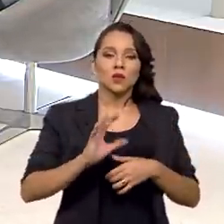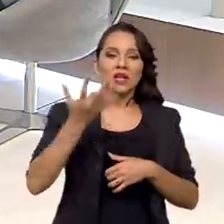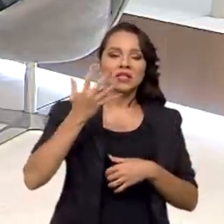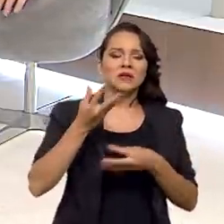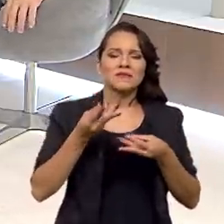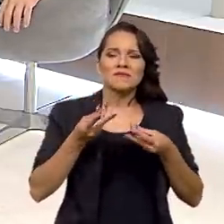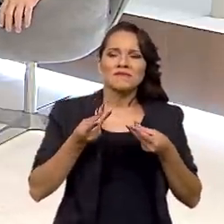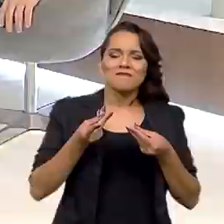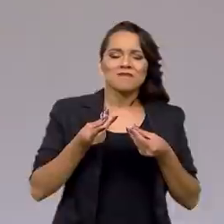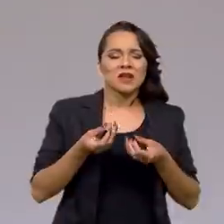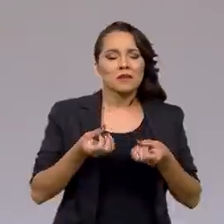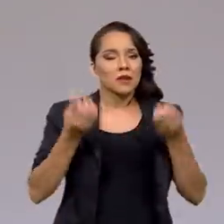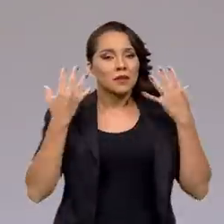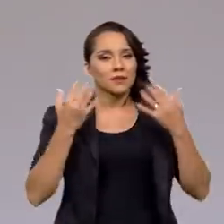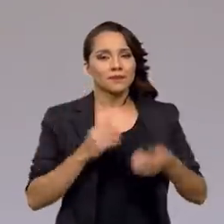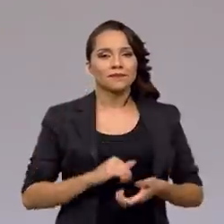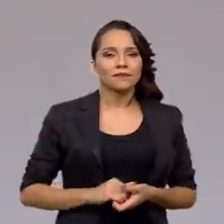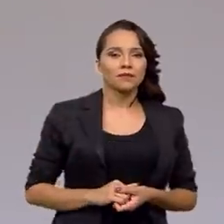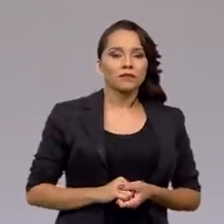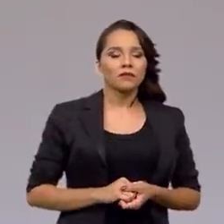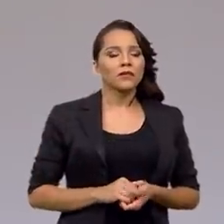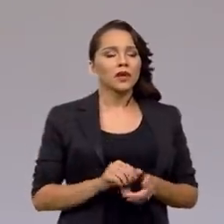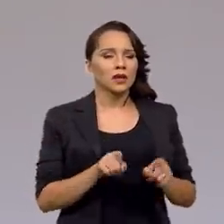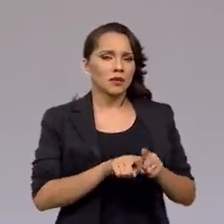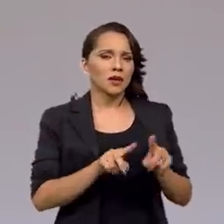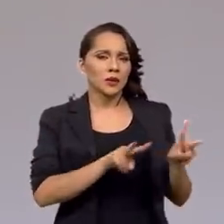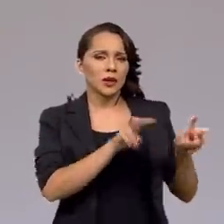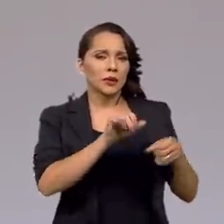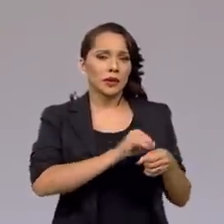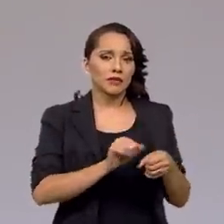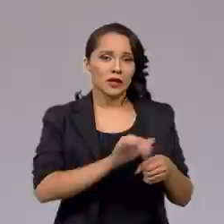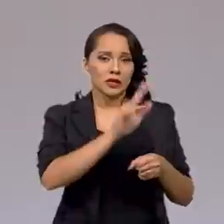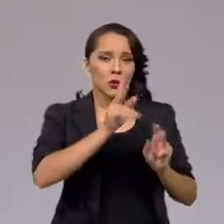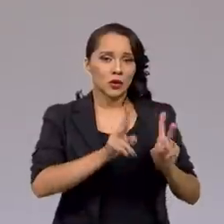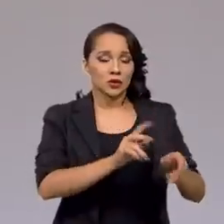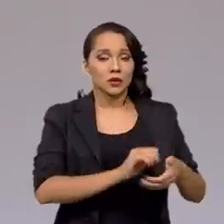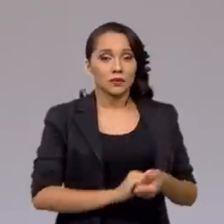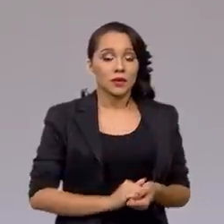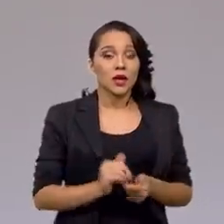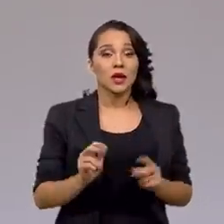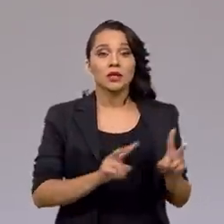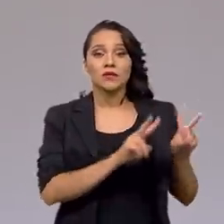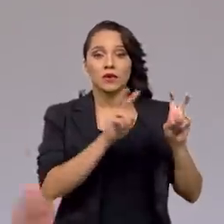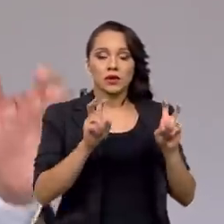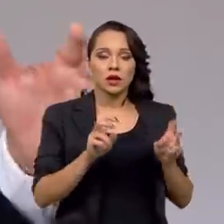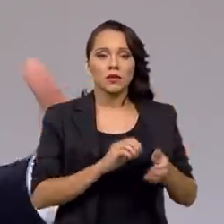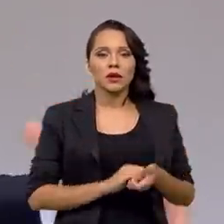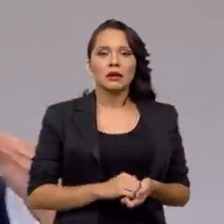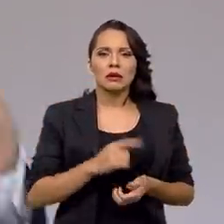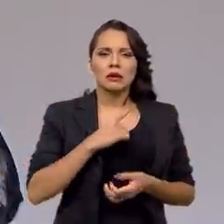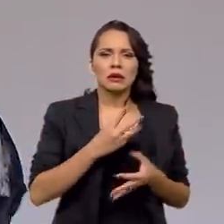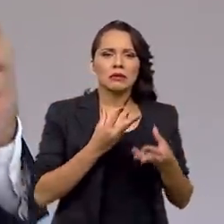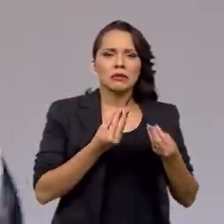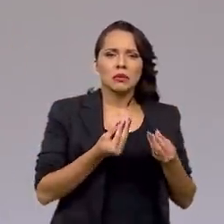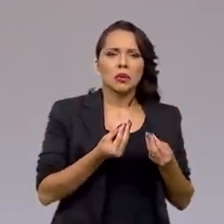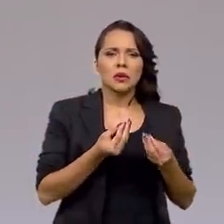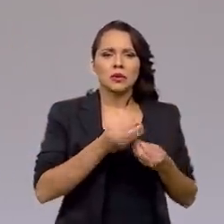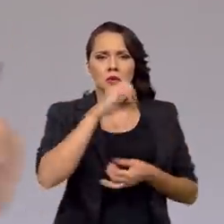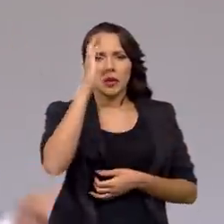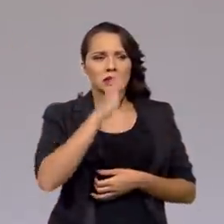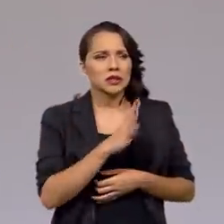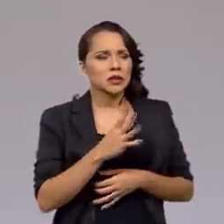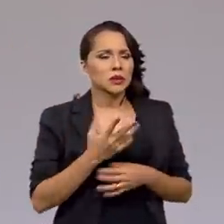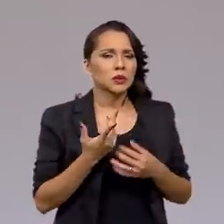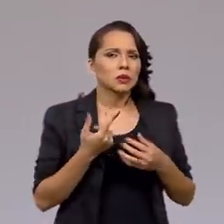delicada para trás. Queria retomar a questão da inflação. Isso foi um assunto que tomou muito conta do Brasil